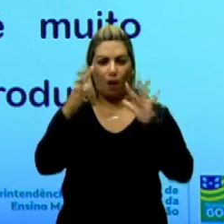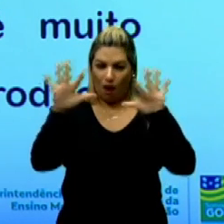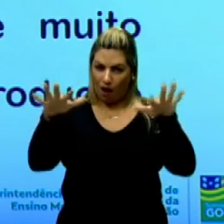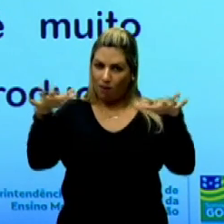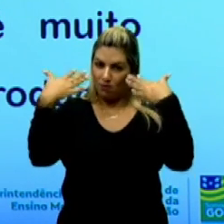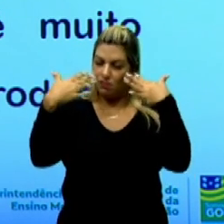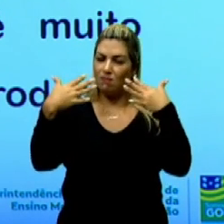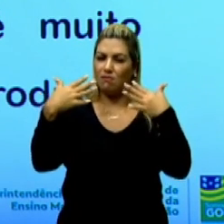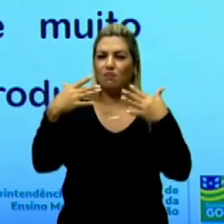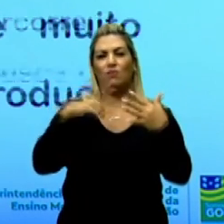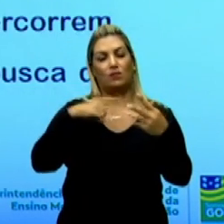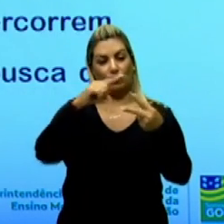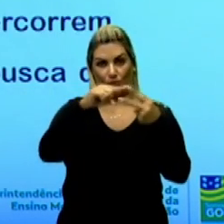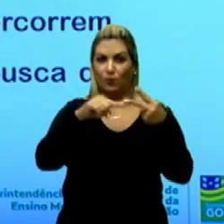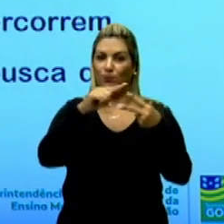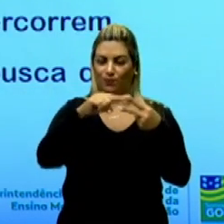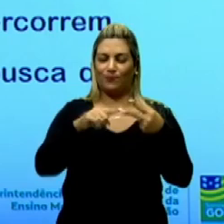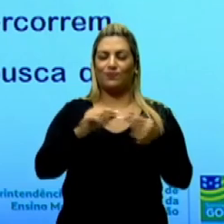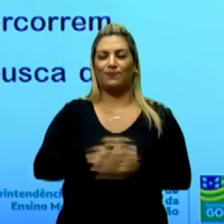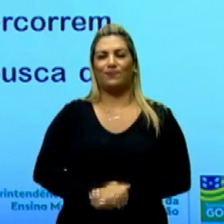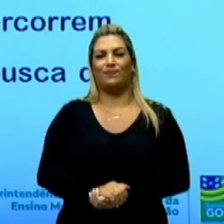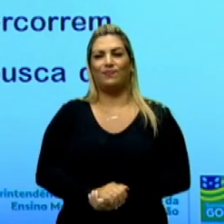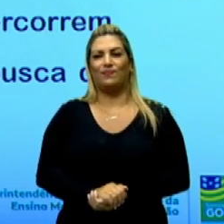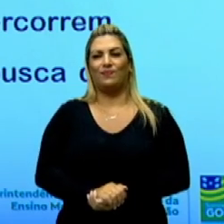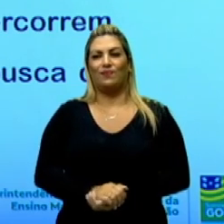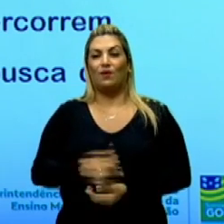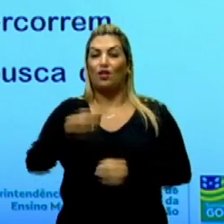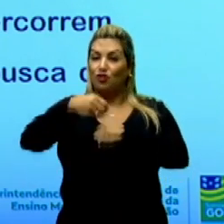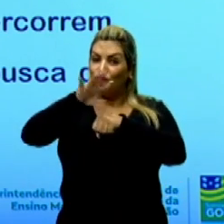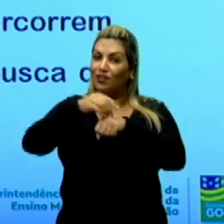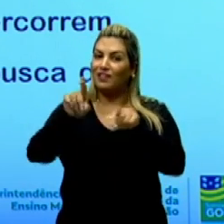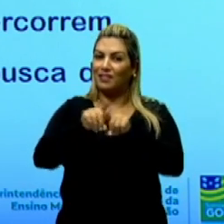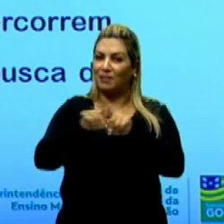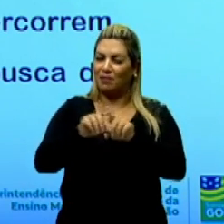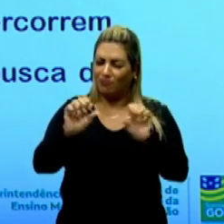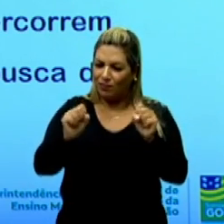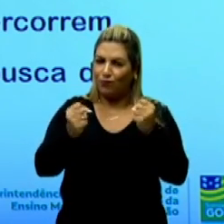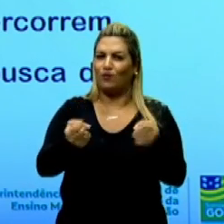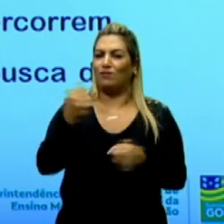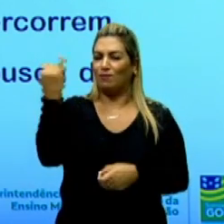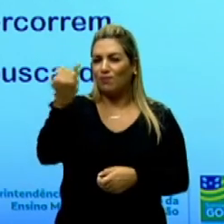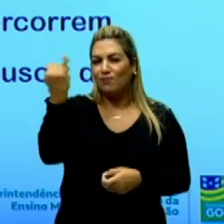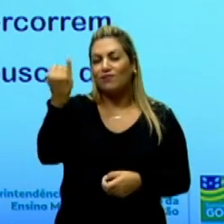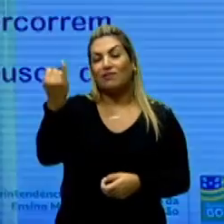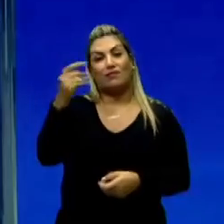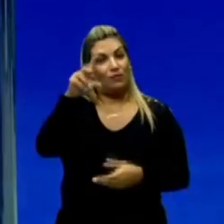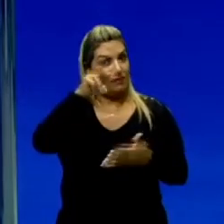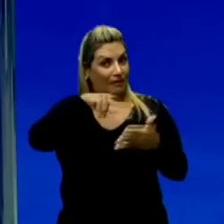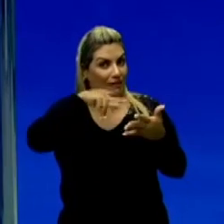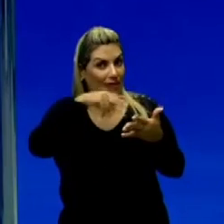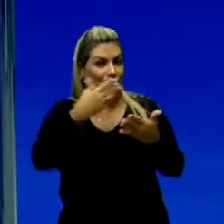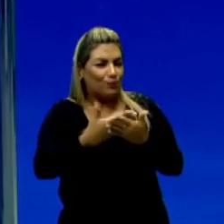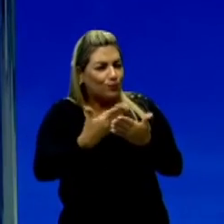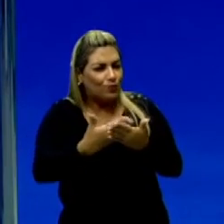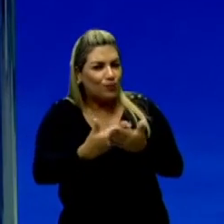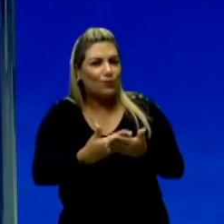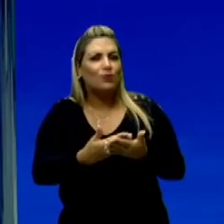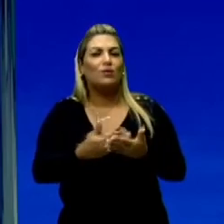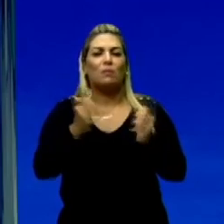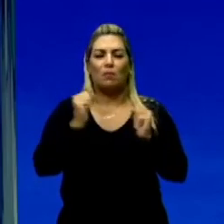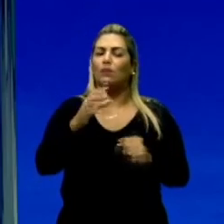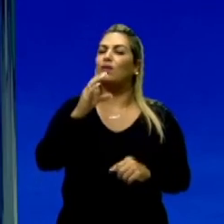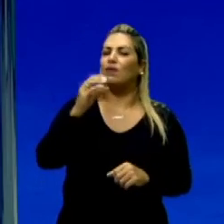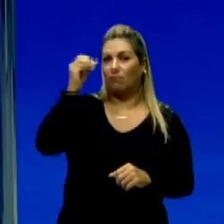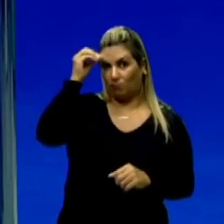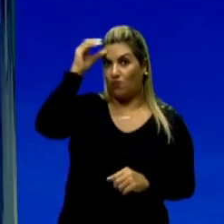então, a esses dois pontos. Uma outra dica, para reforçar, importante, também, que vocês leiam, possam conhecer